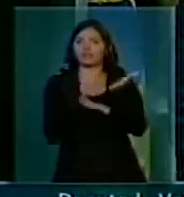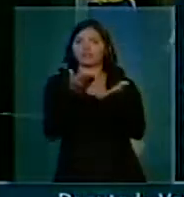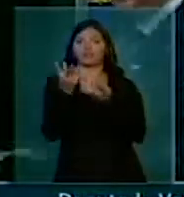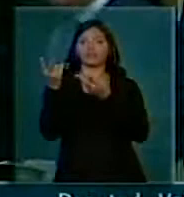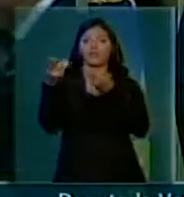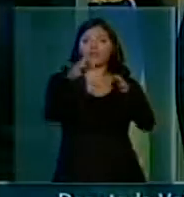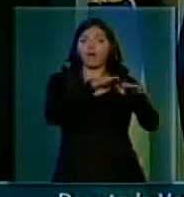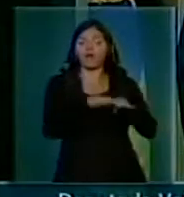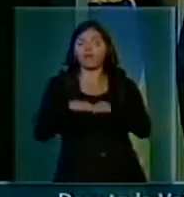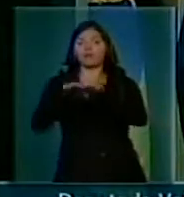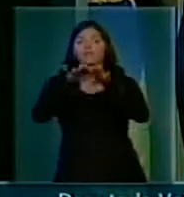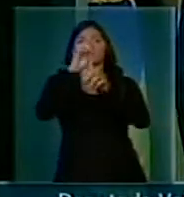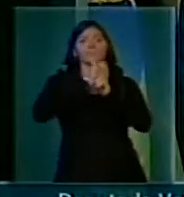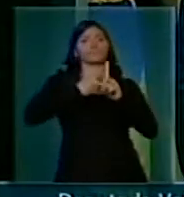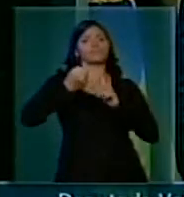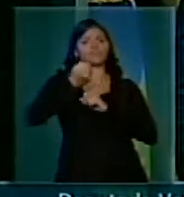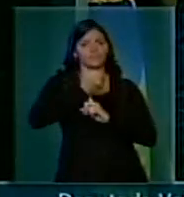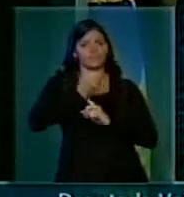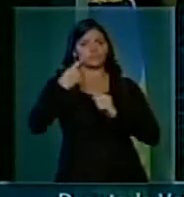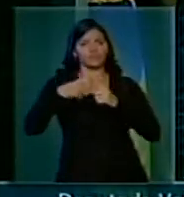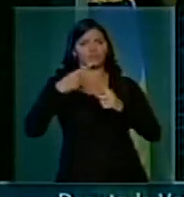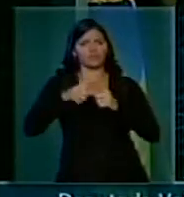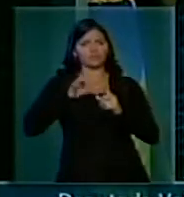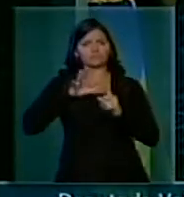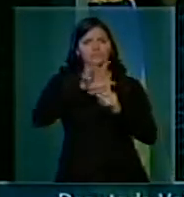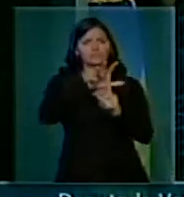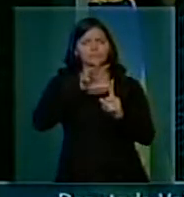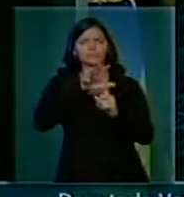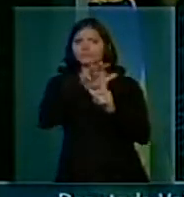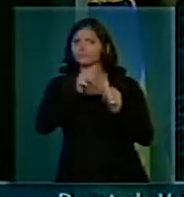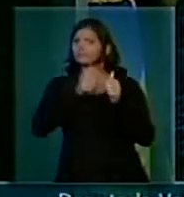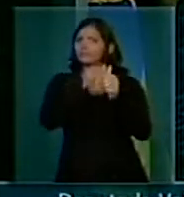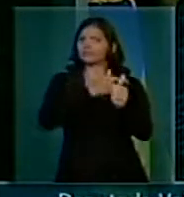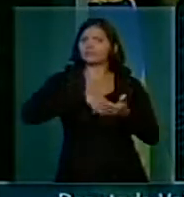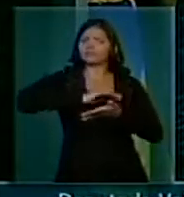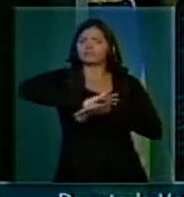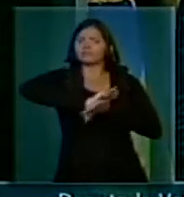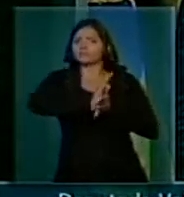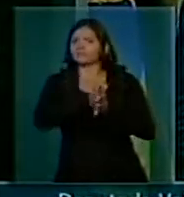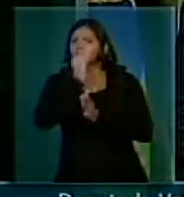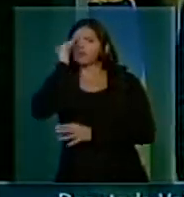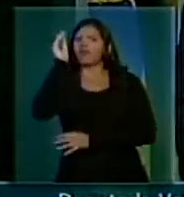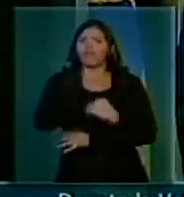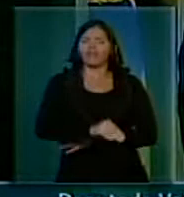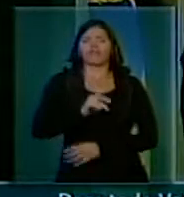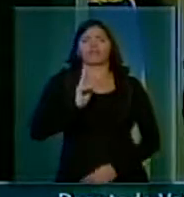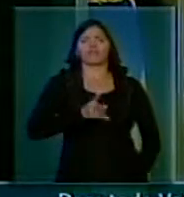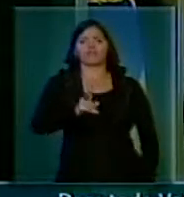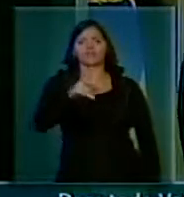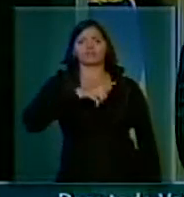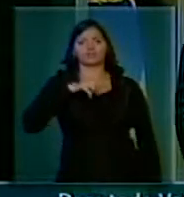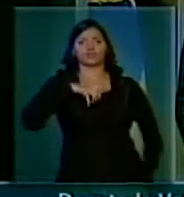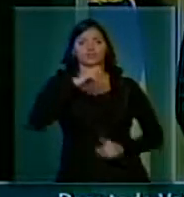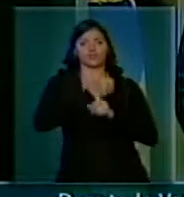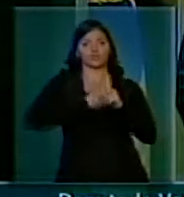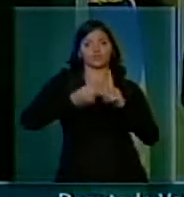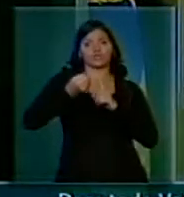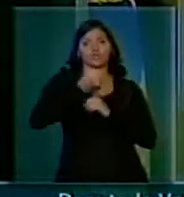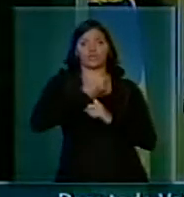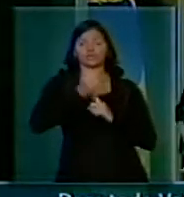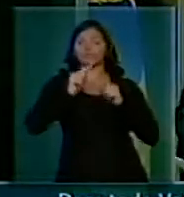igual na sociedade, porque a perseguição, a discriminação é muito grande na nossa sociedade.